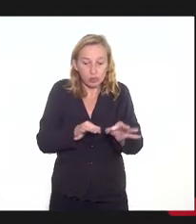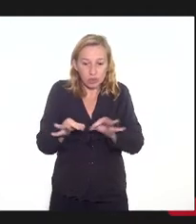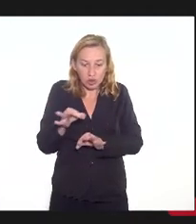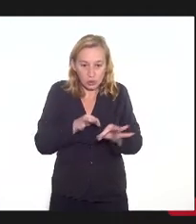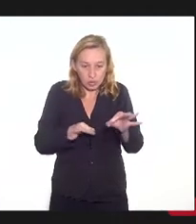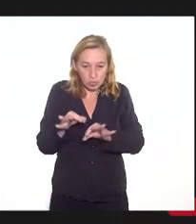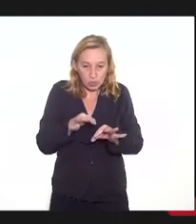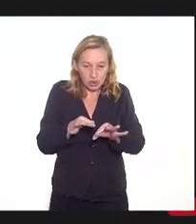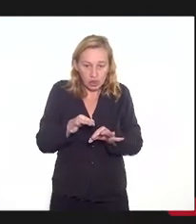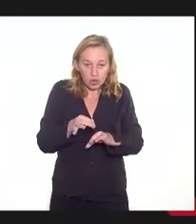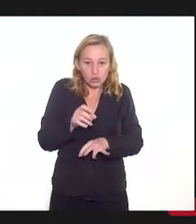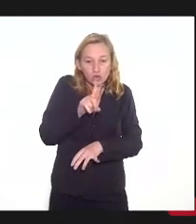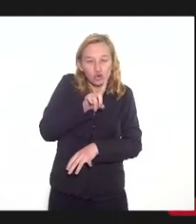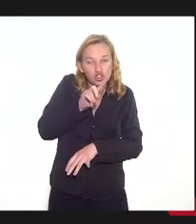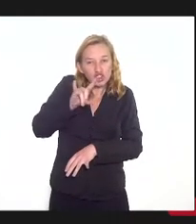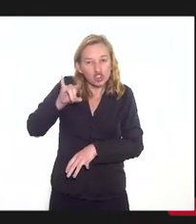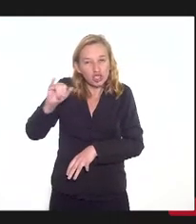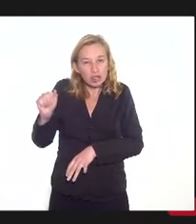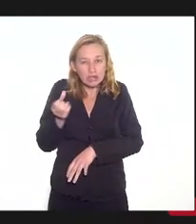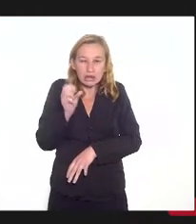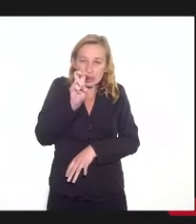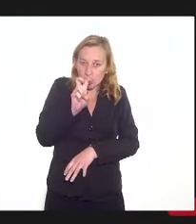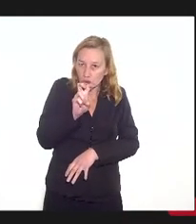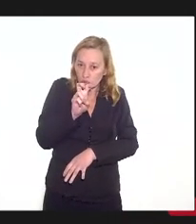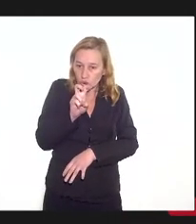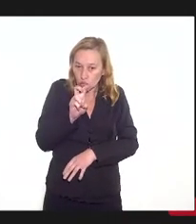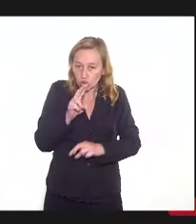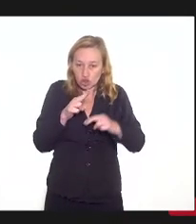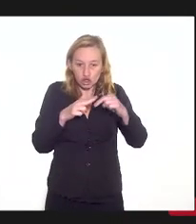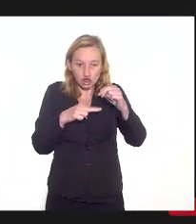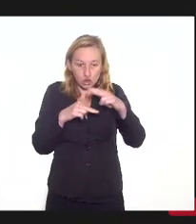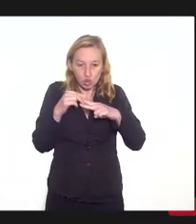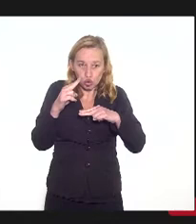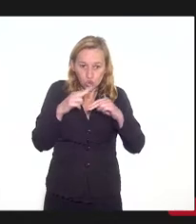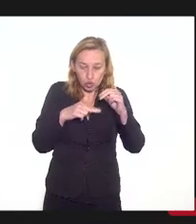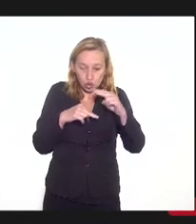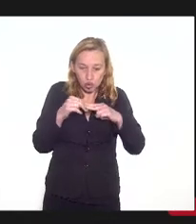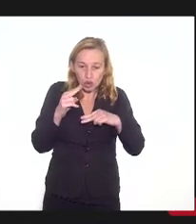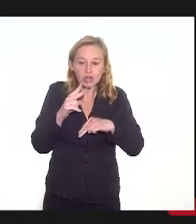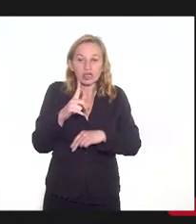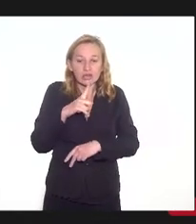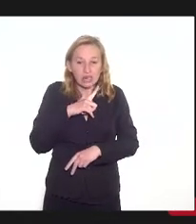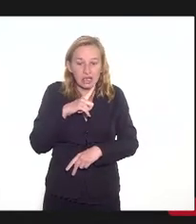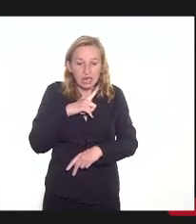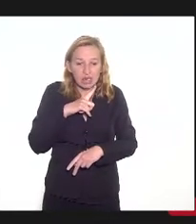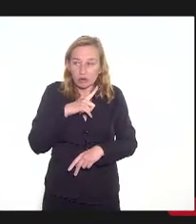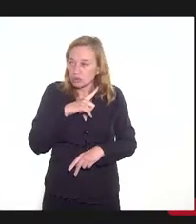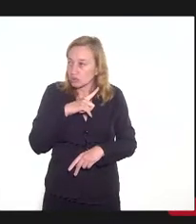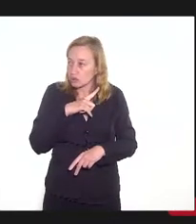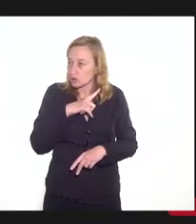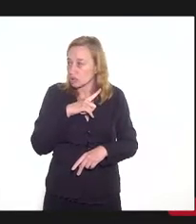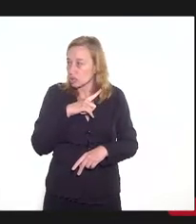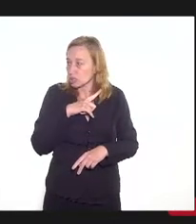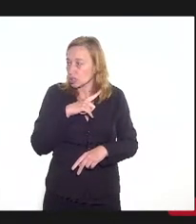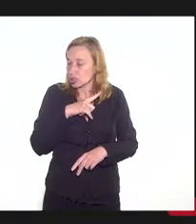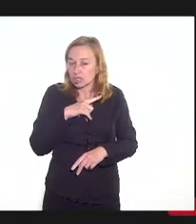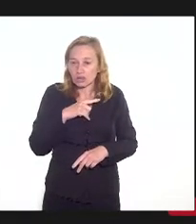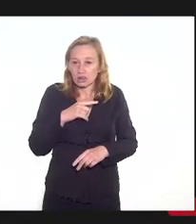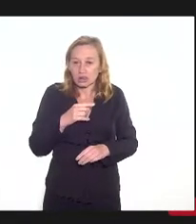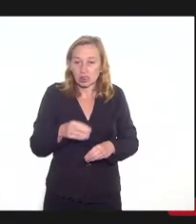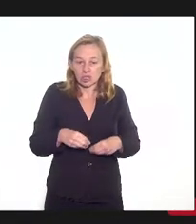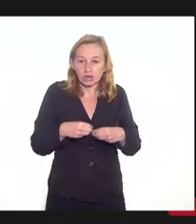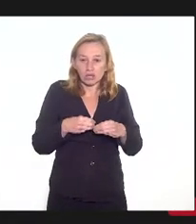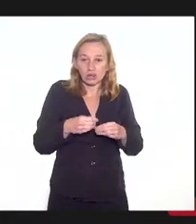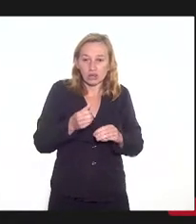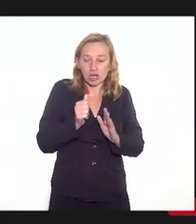No dia 5 de julho, nós teremos que entregar o primeiro relatório que é o